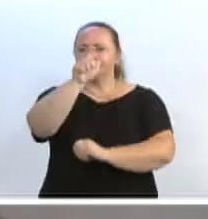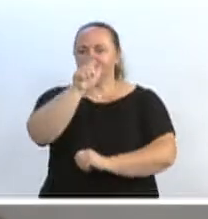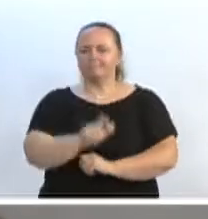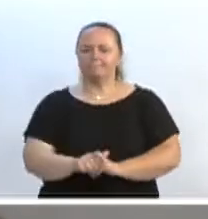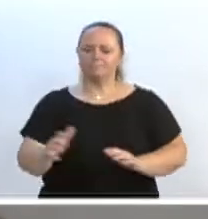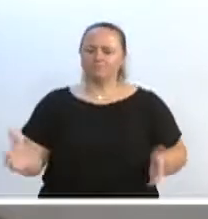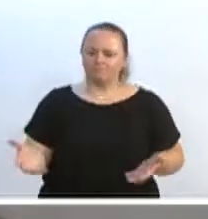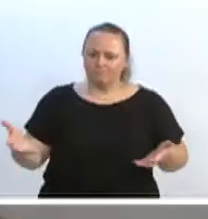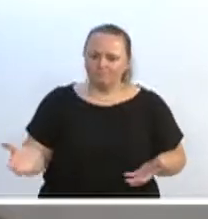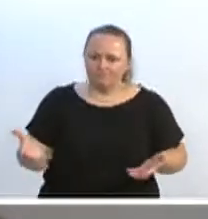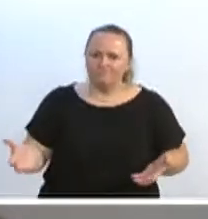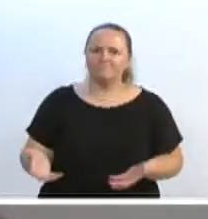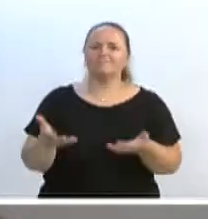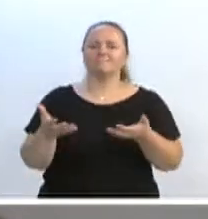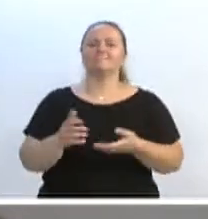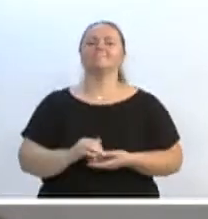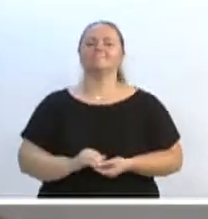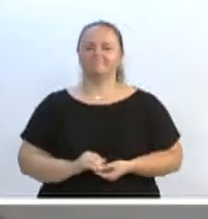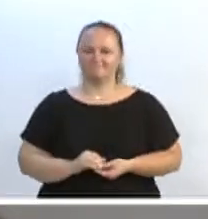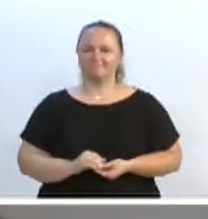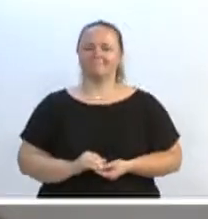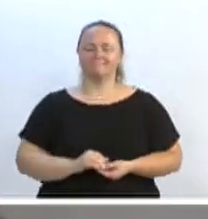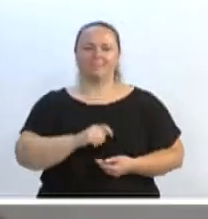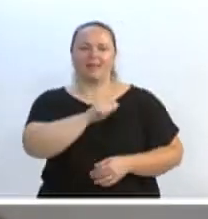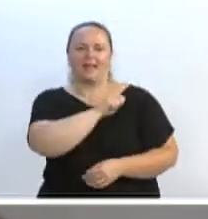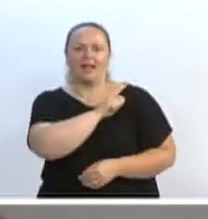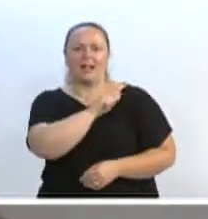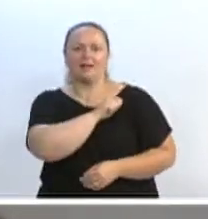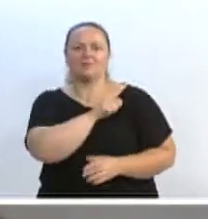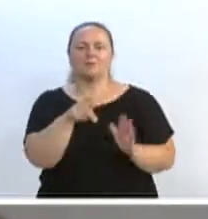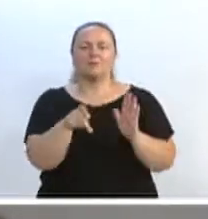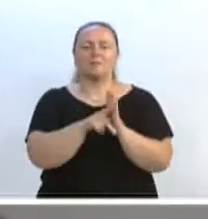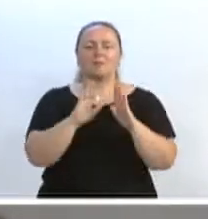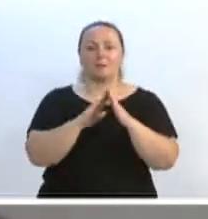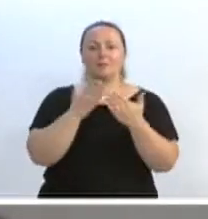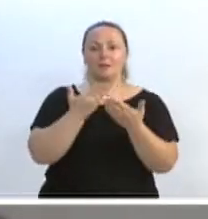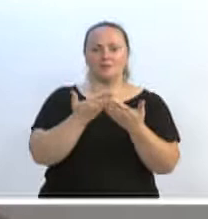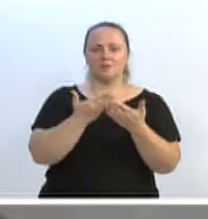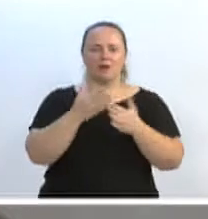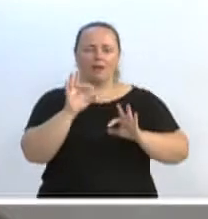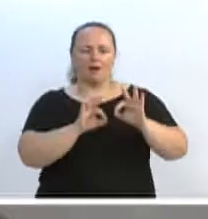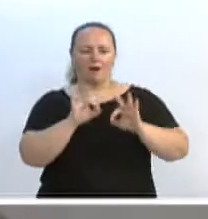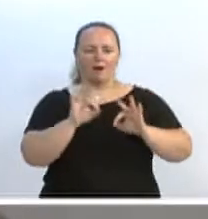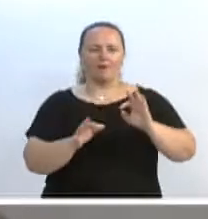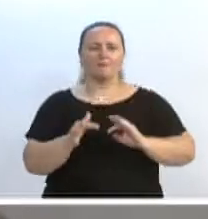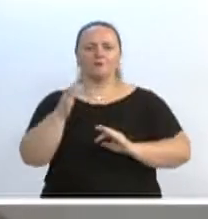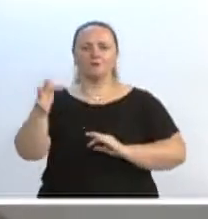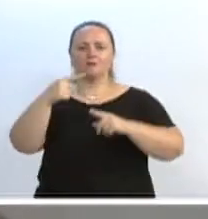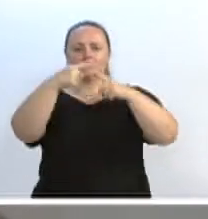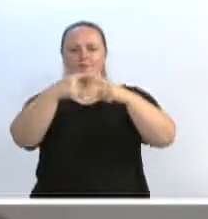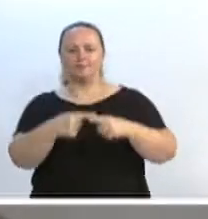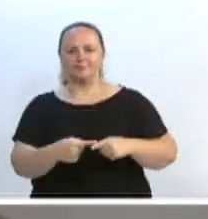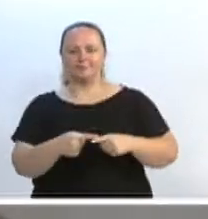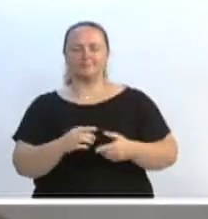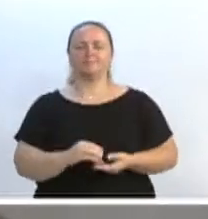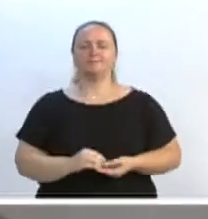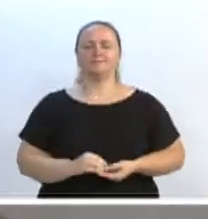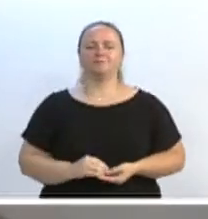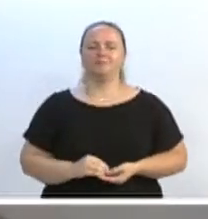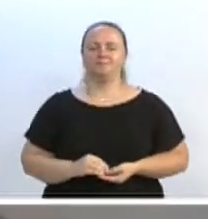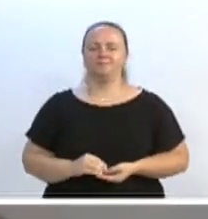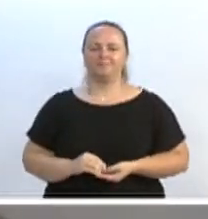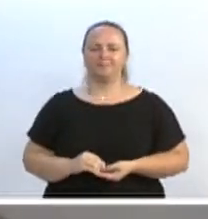nosso jovem, o nosso aluno das escolas que são preparados para isso. Bem, como também, sexta-feira estivemos